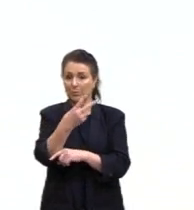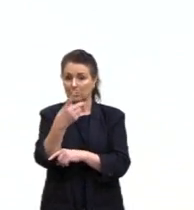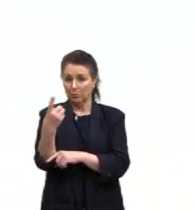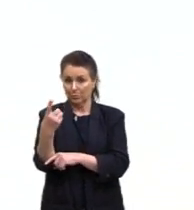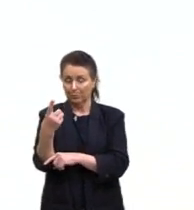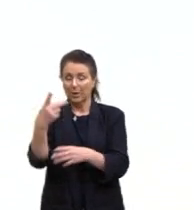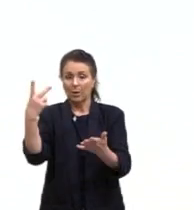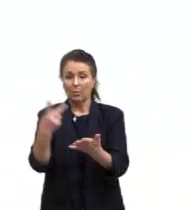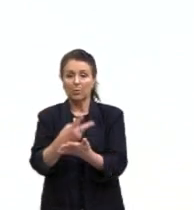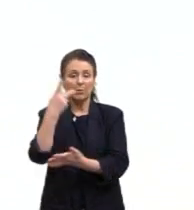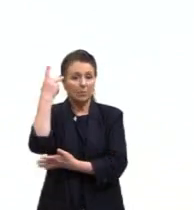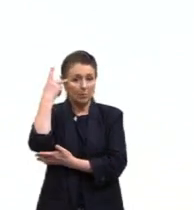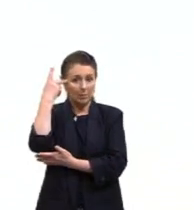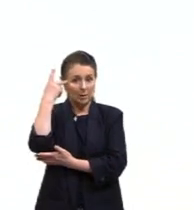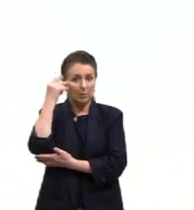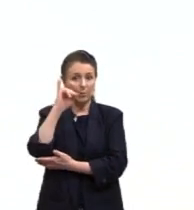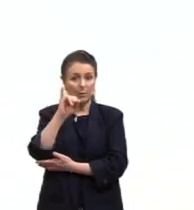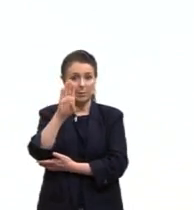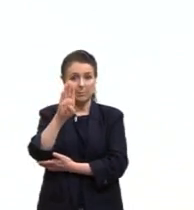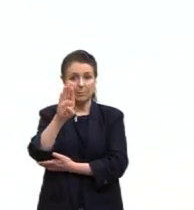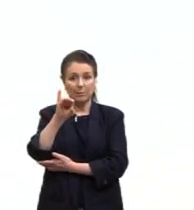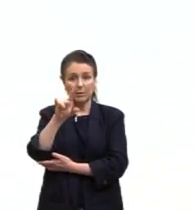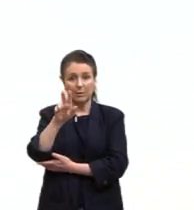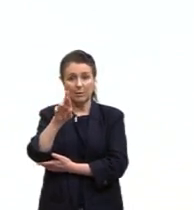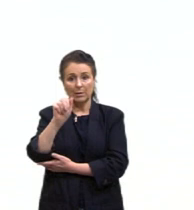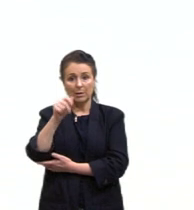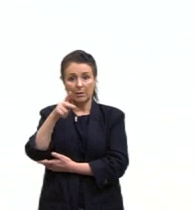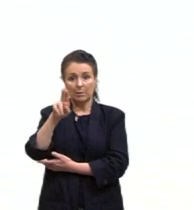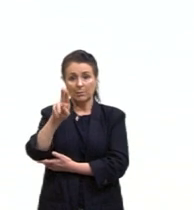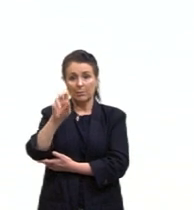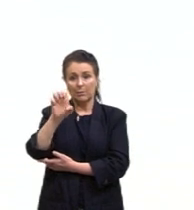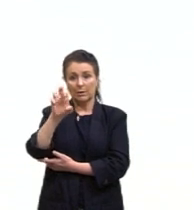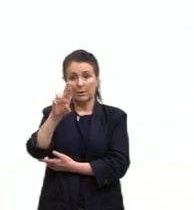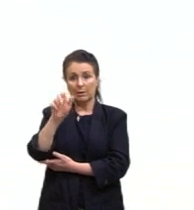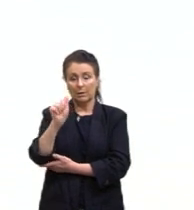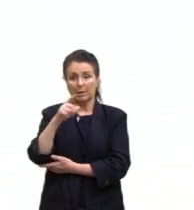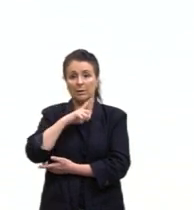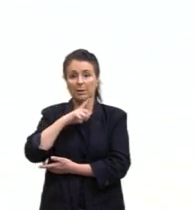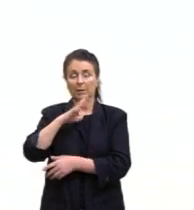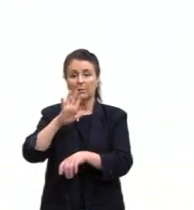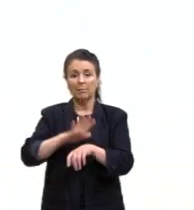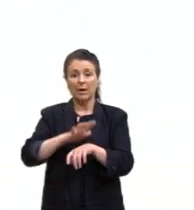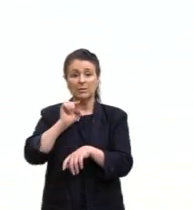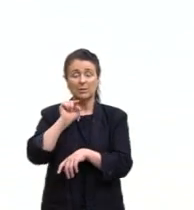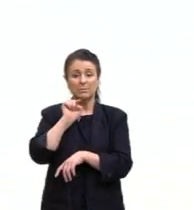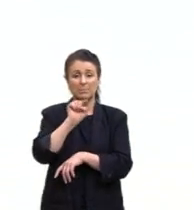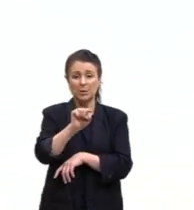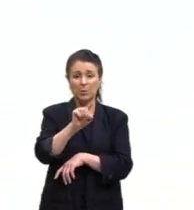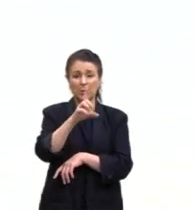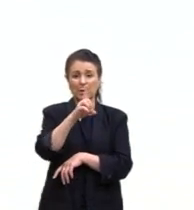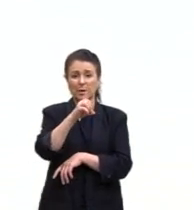em São Paulo, no Parque Birapuera, e ela contou com mais de 1.100 obras, tendo ali 91